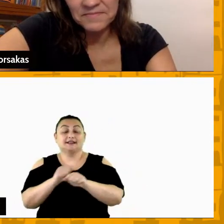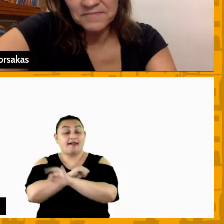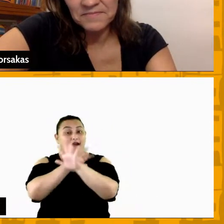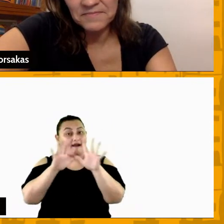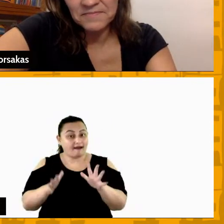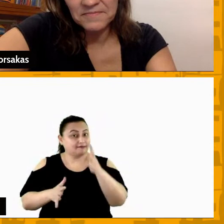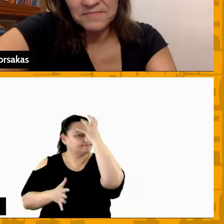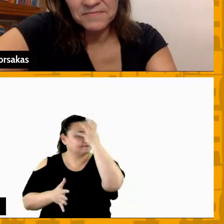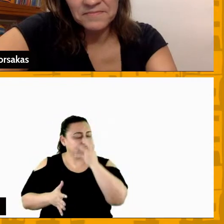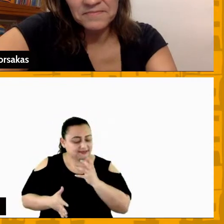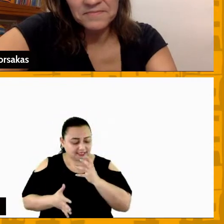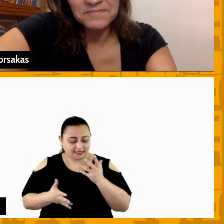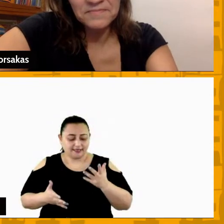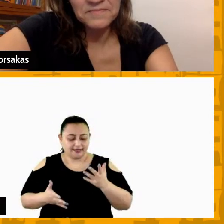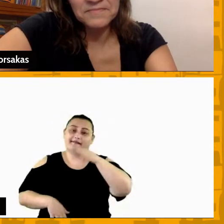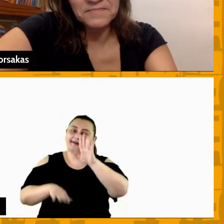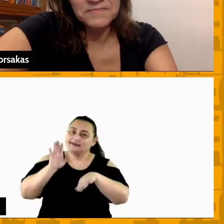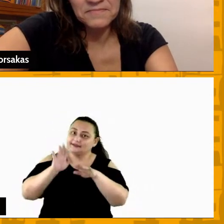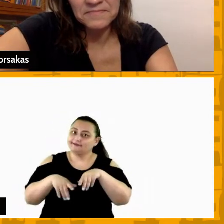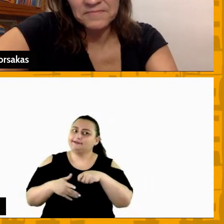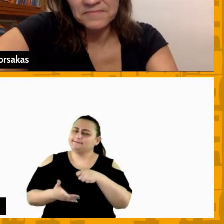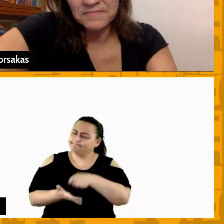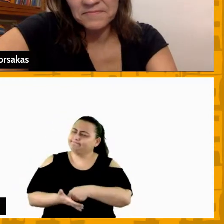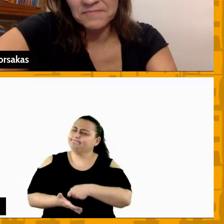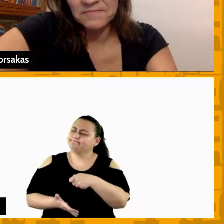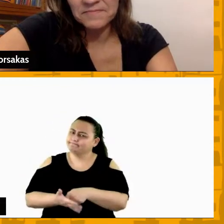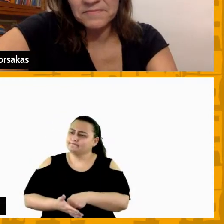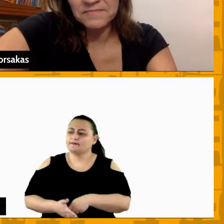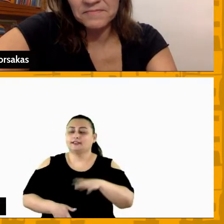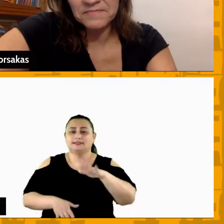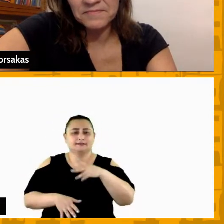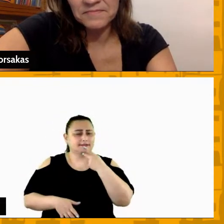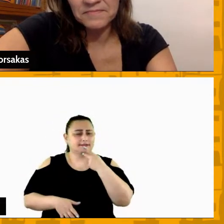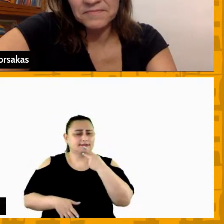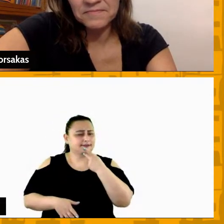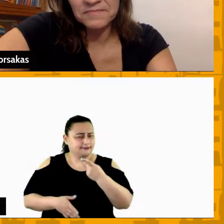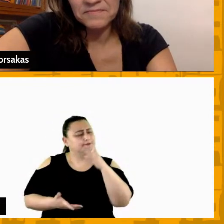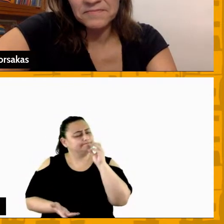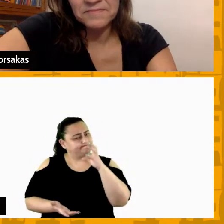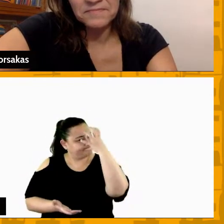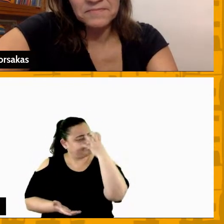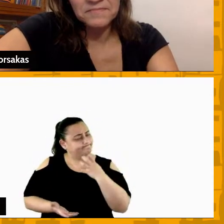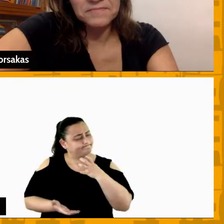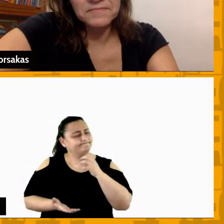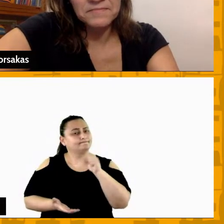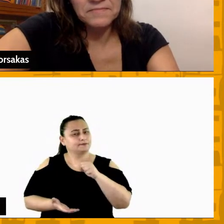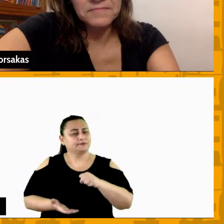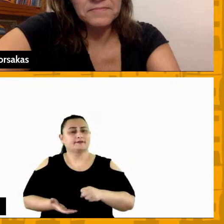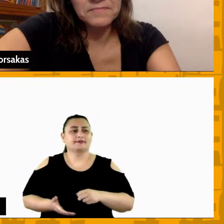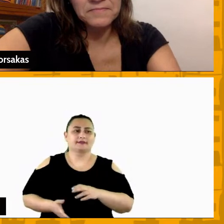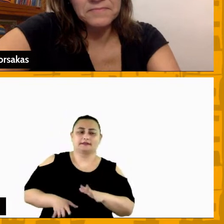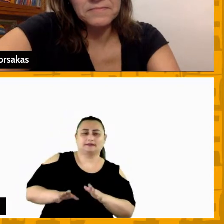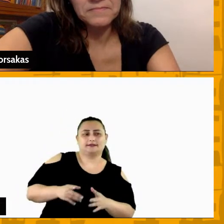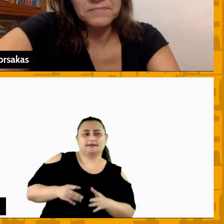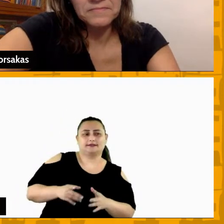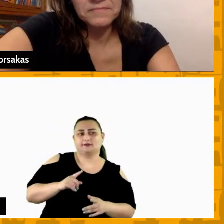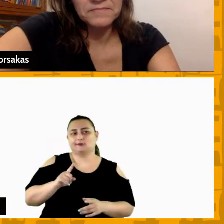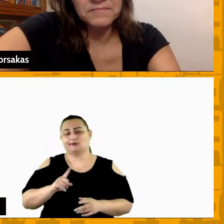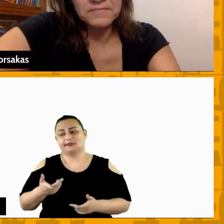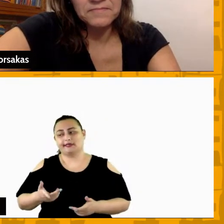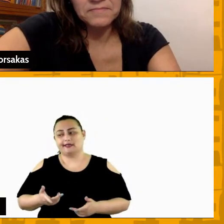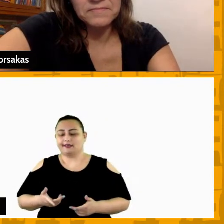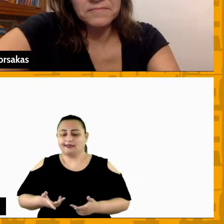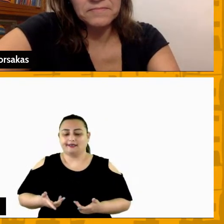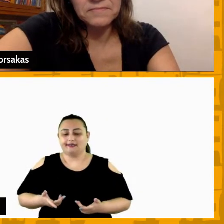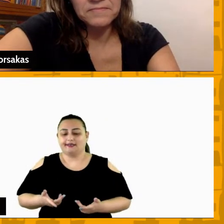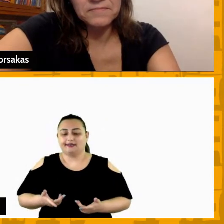às vezes tem que vir dura sim e às vezes a gente dá dura sim muitas vezes não é a dura ela